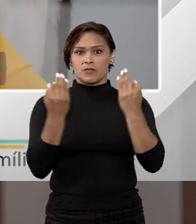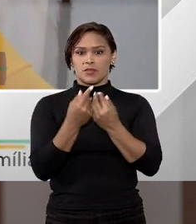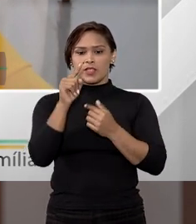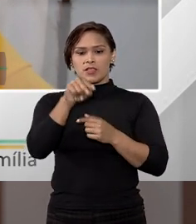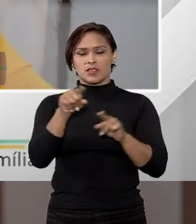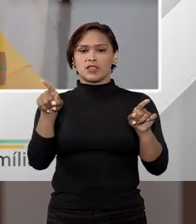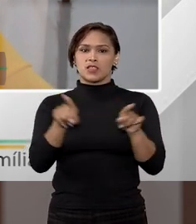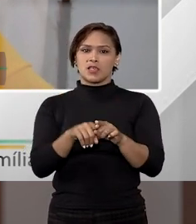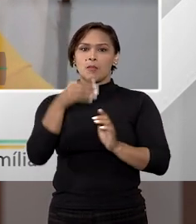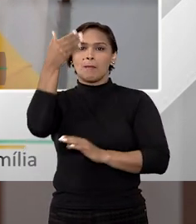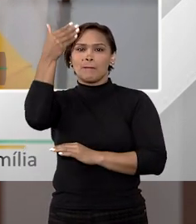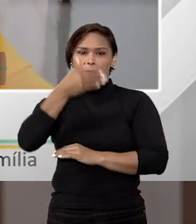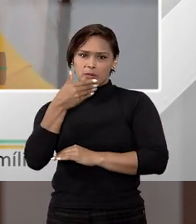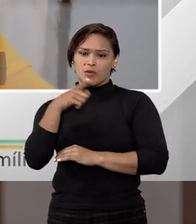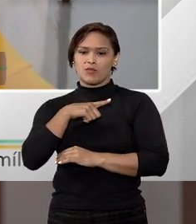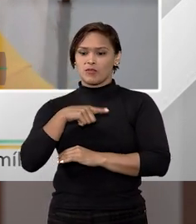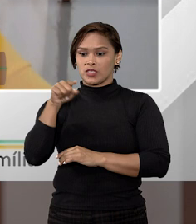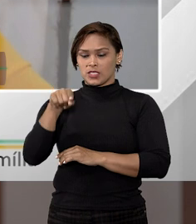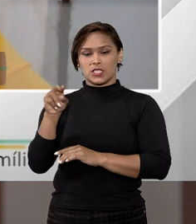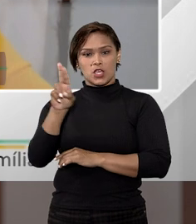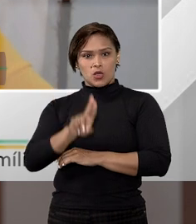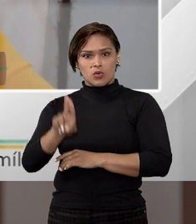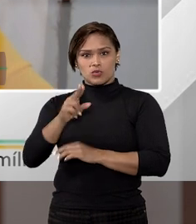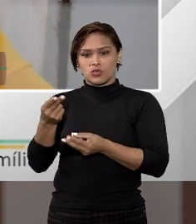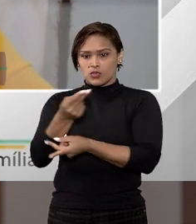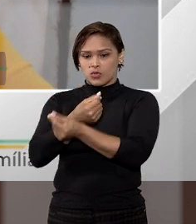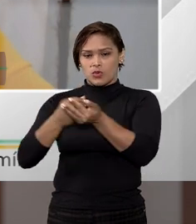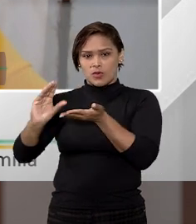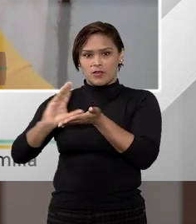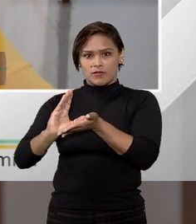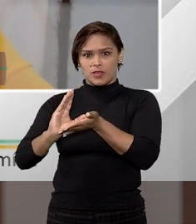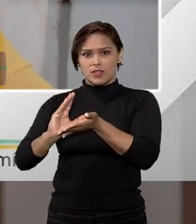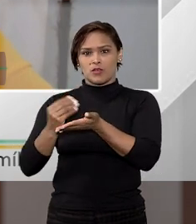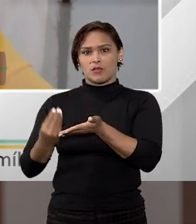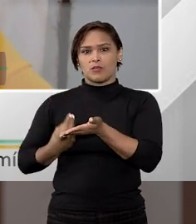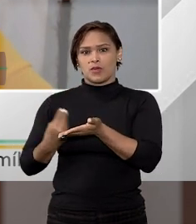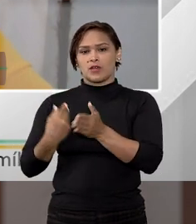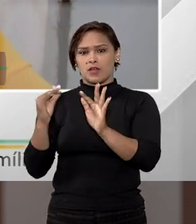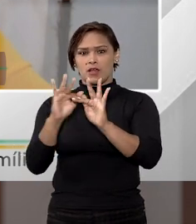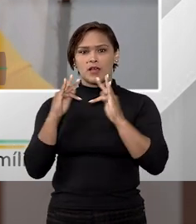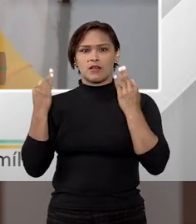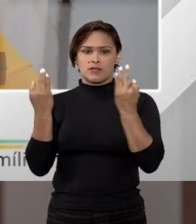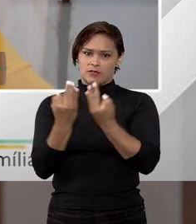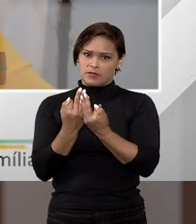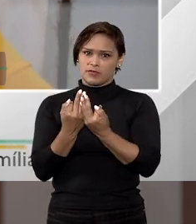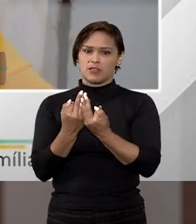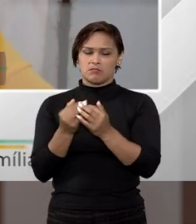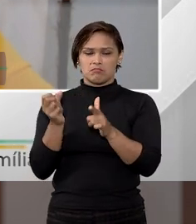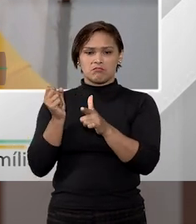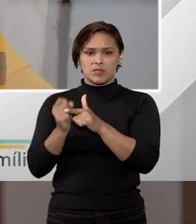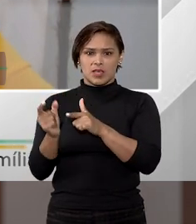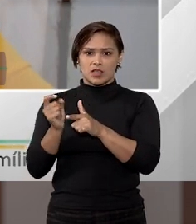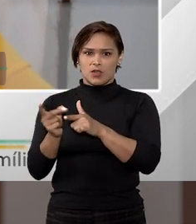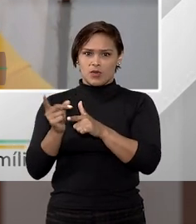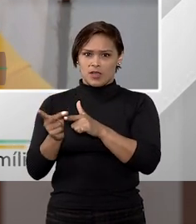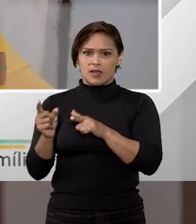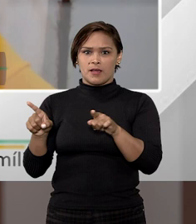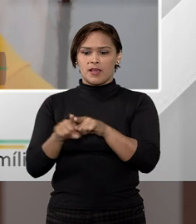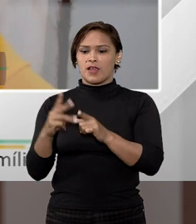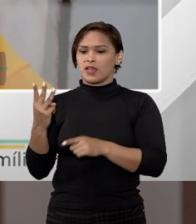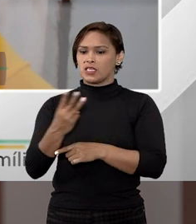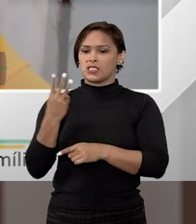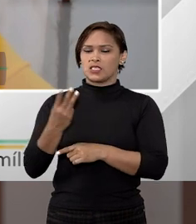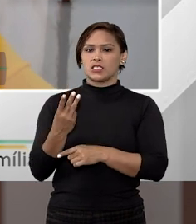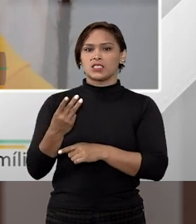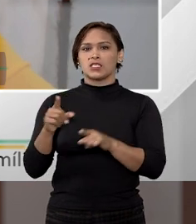Neste caso, comprovando-se isto, sim, neste caso, o fato da pessoa alocar a terceiros